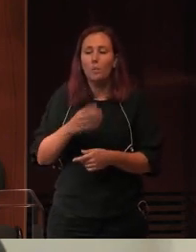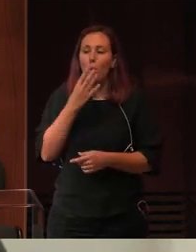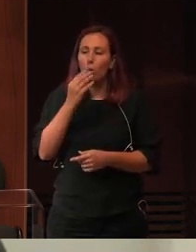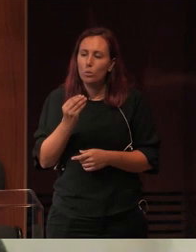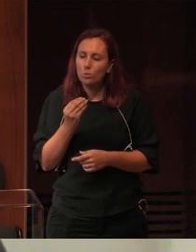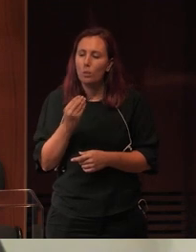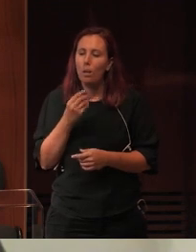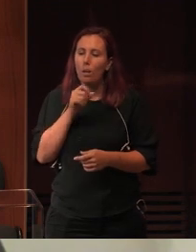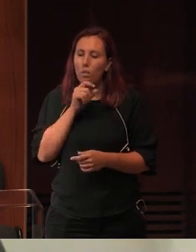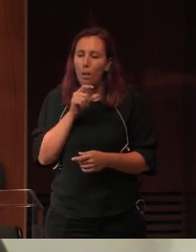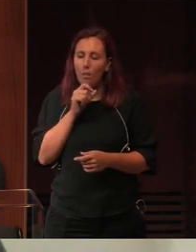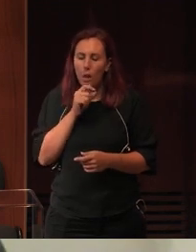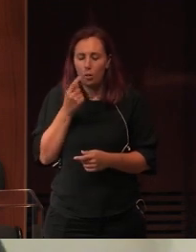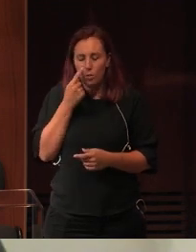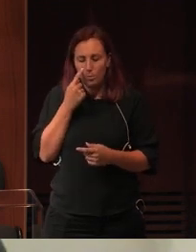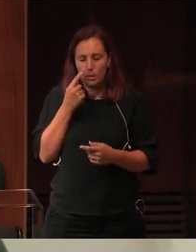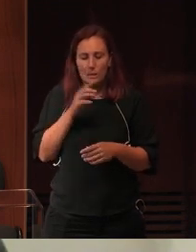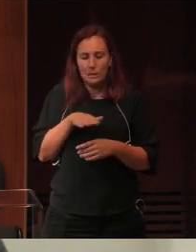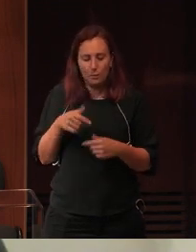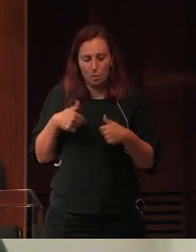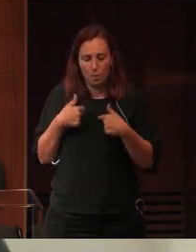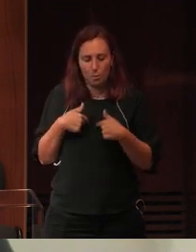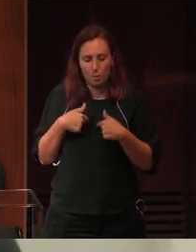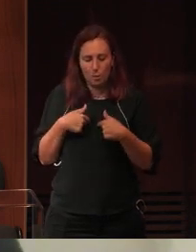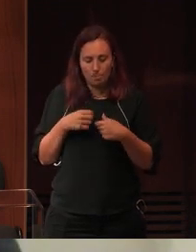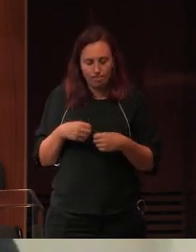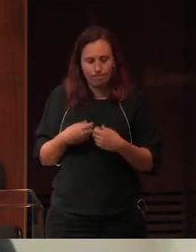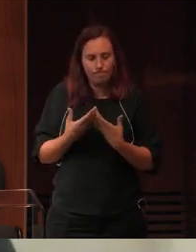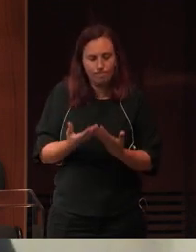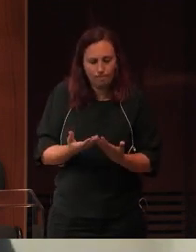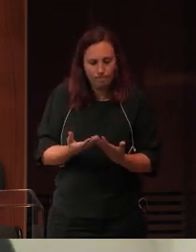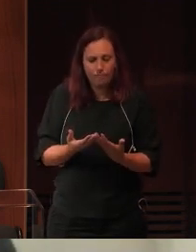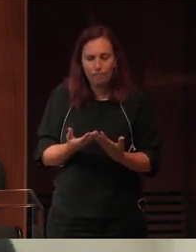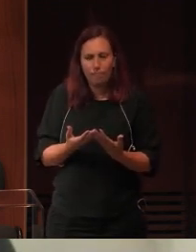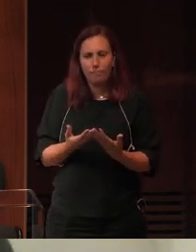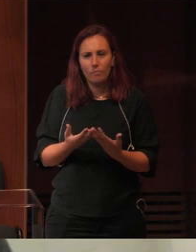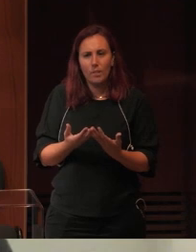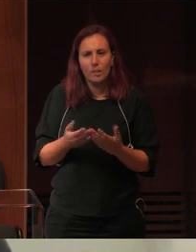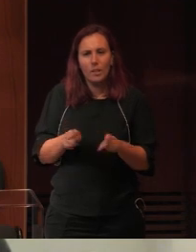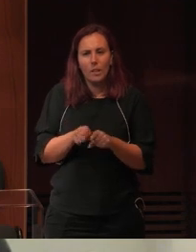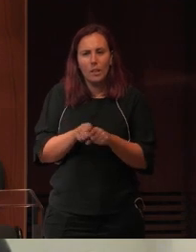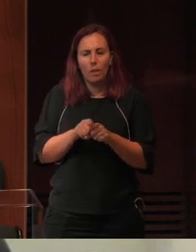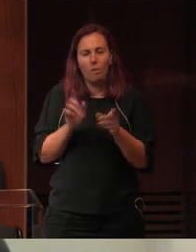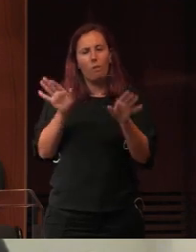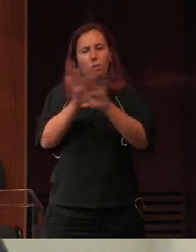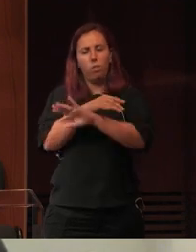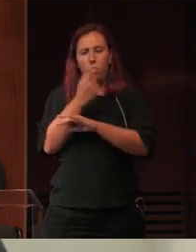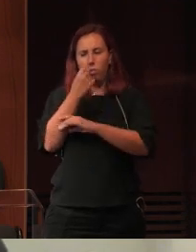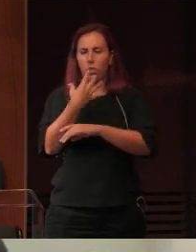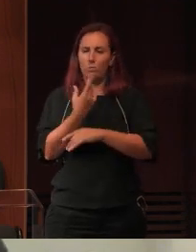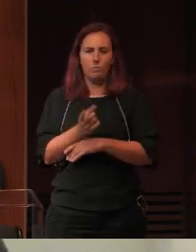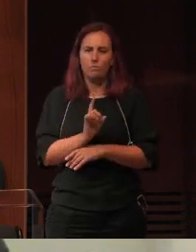capazes de utilizar o seu conhecimento científico para não se tornarem facilmente manipuláveis e